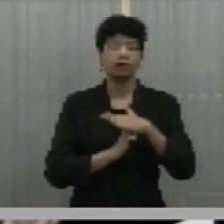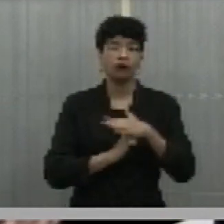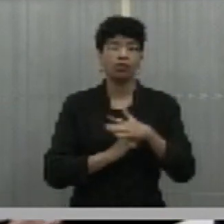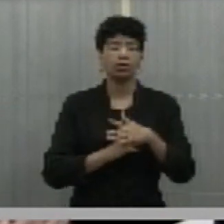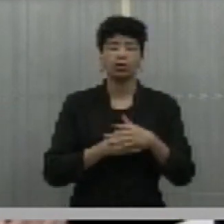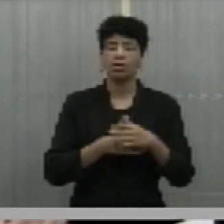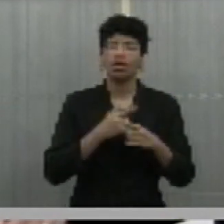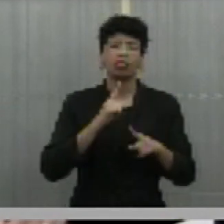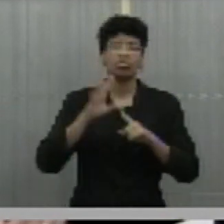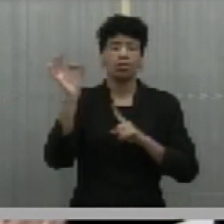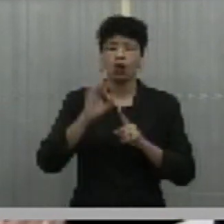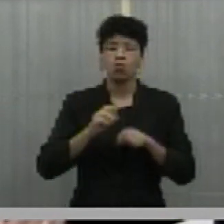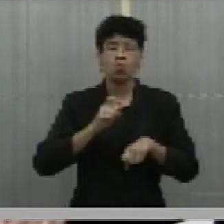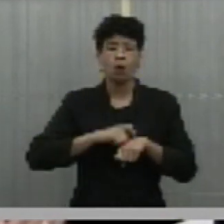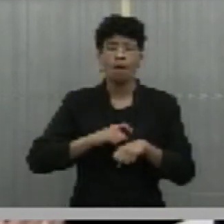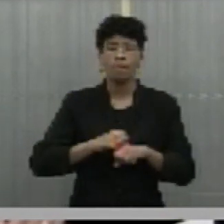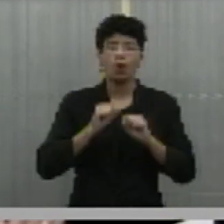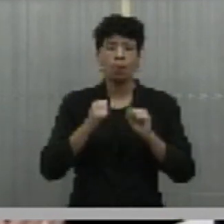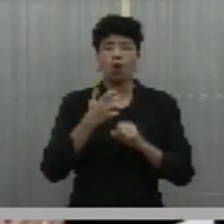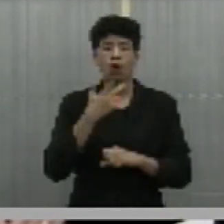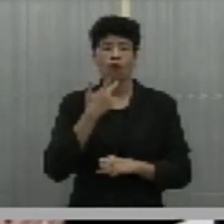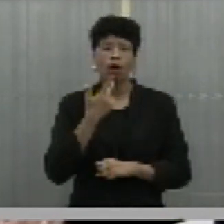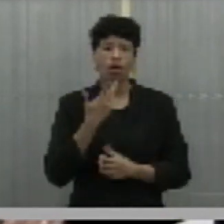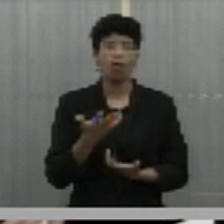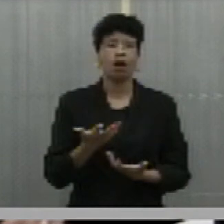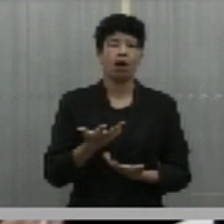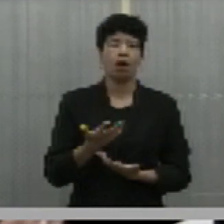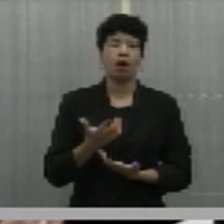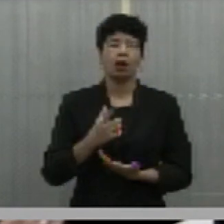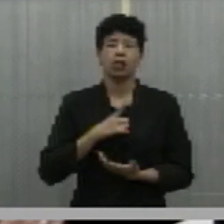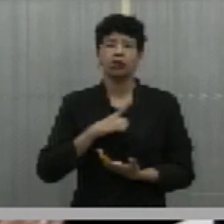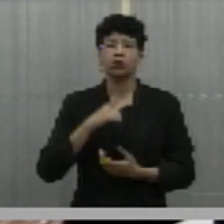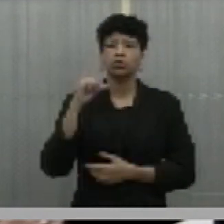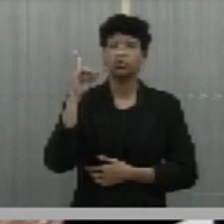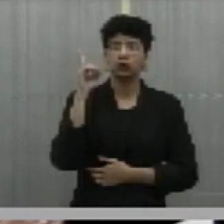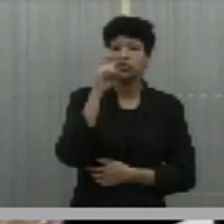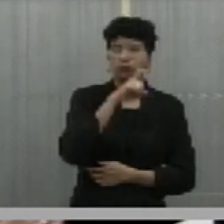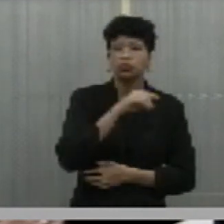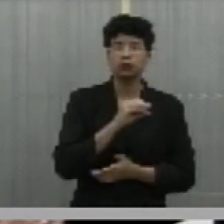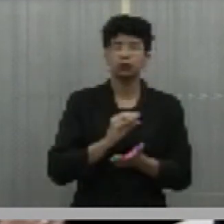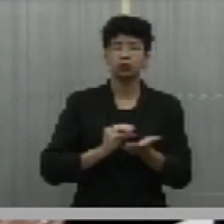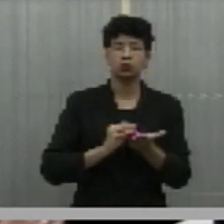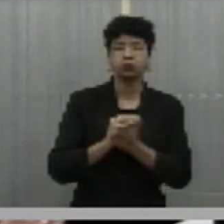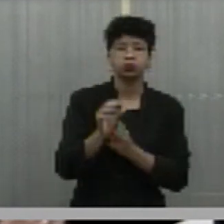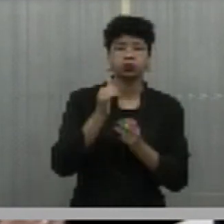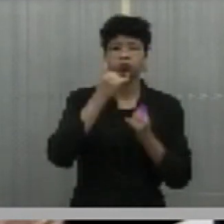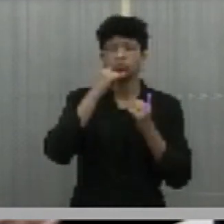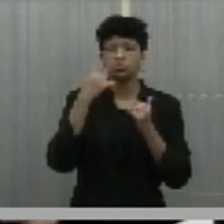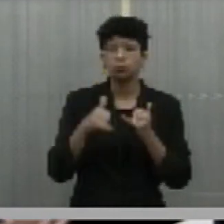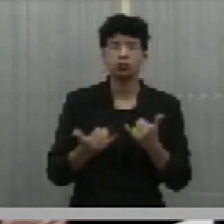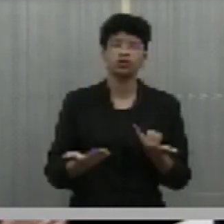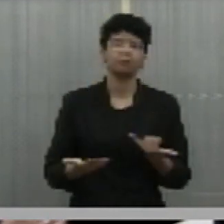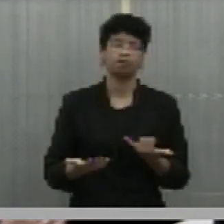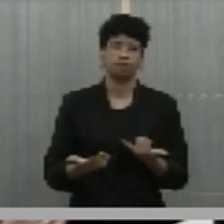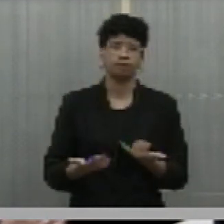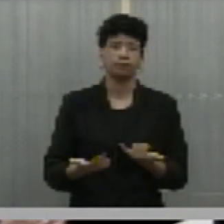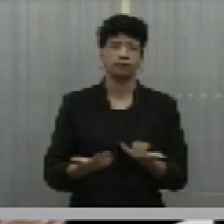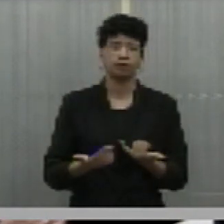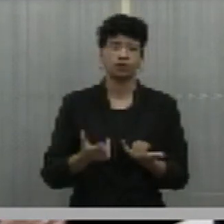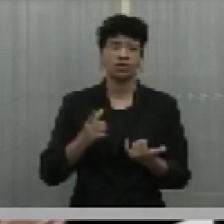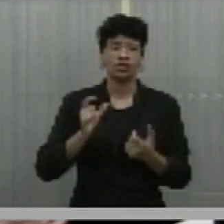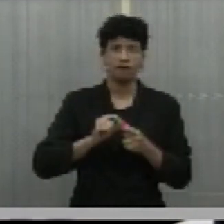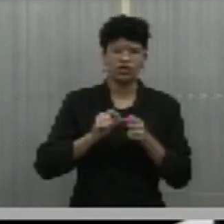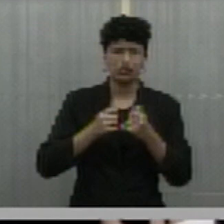momento pode justificar a deficiência do fornecimento de energia elétrica. E colocar as